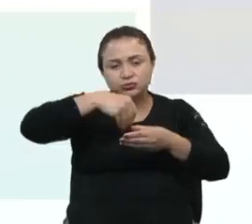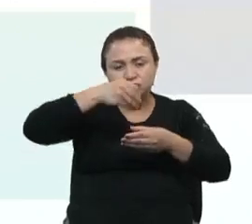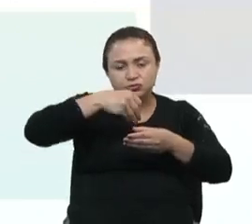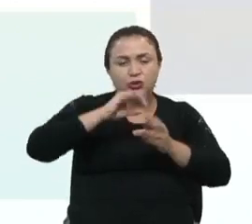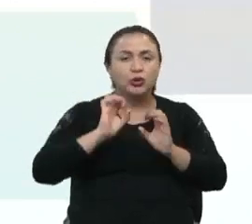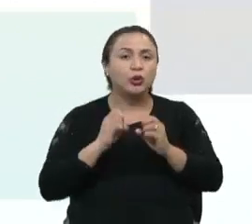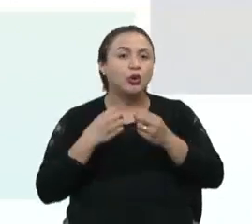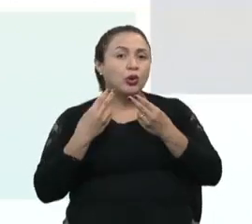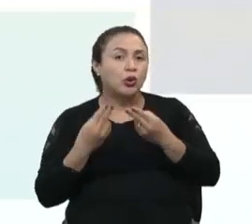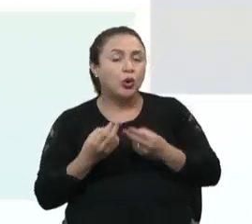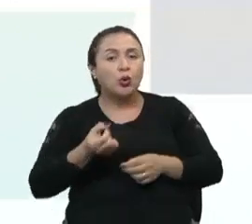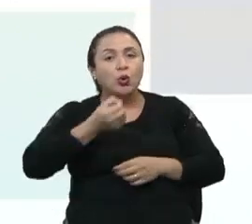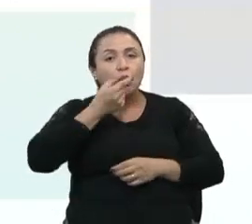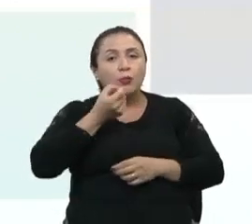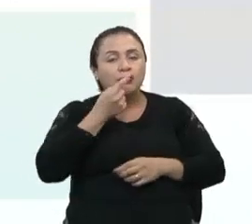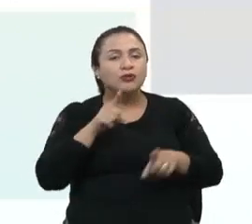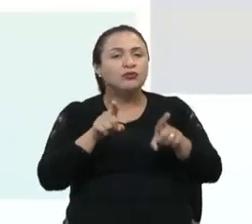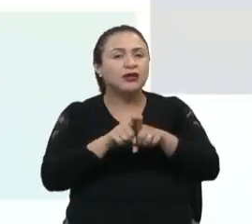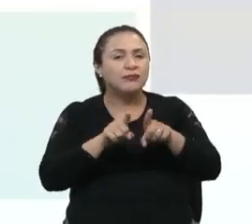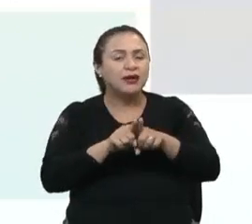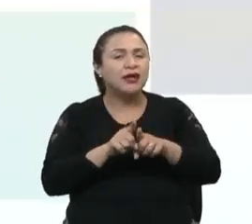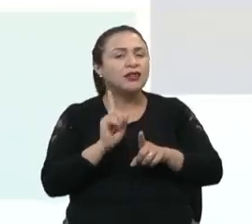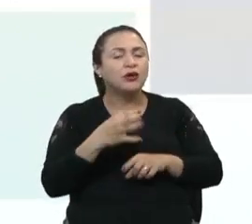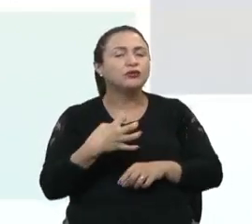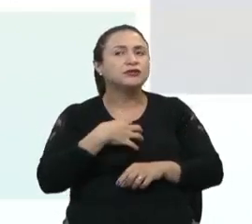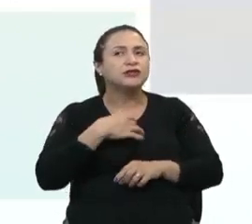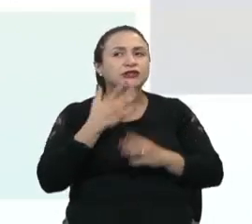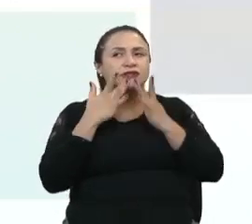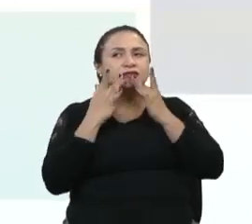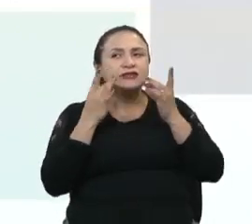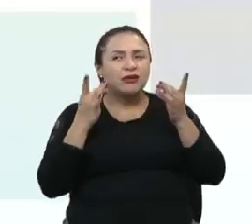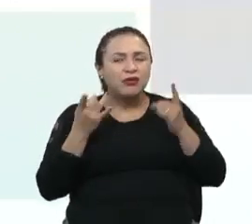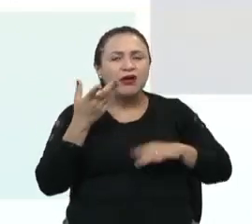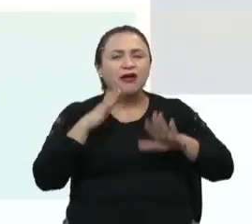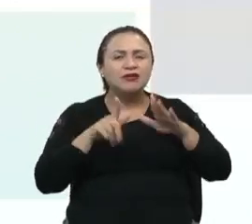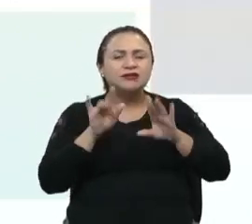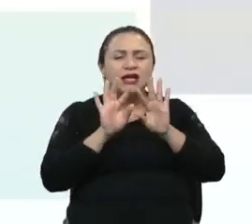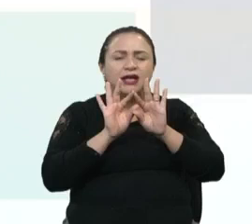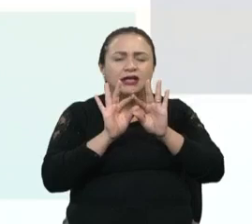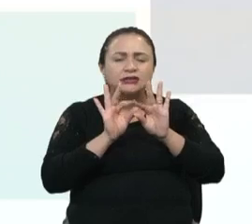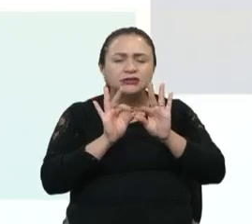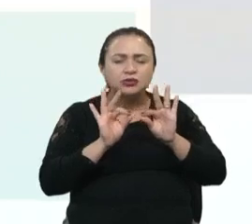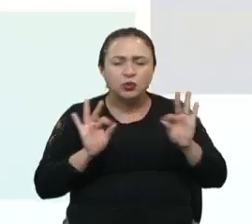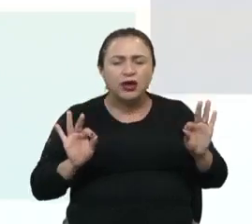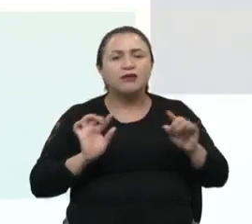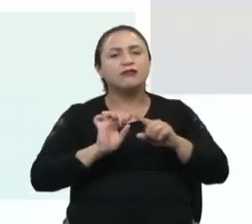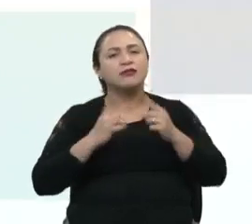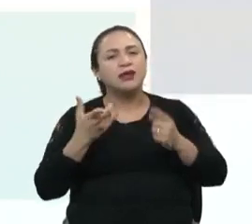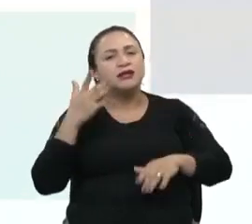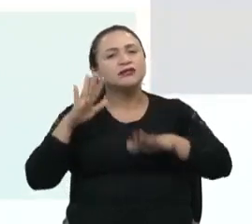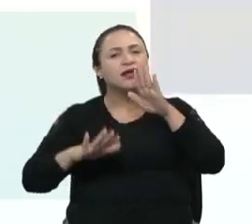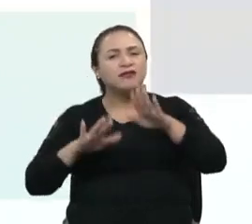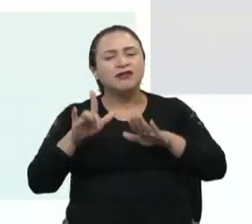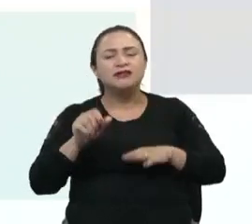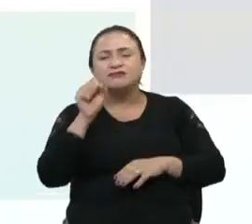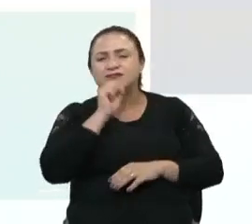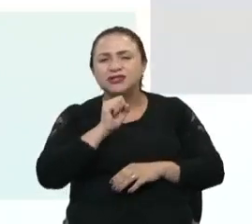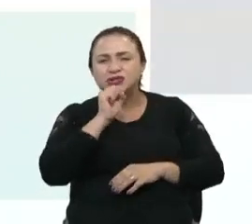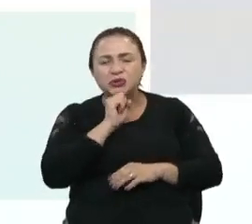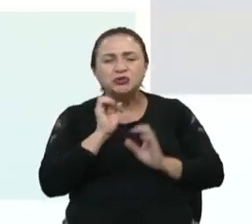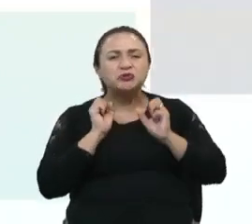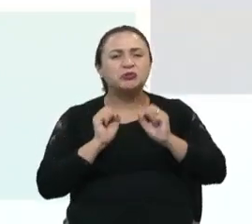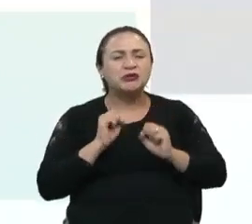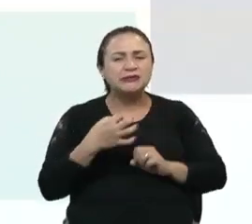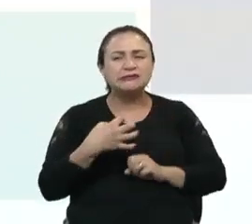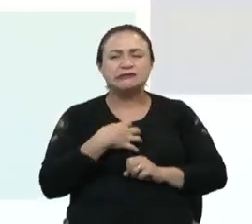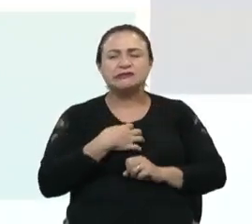ou prefere comprimidos para não sentir o sabor, que mesmo sendo suave, às vezes os idosos podem